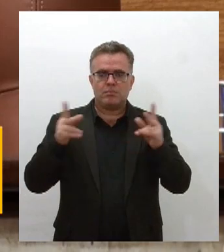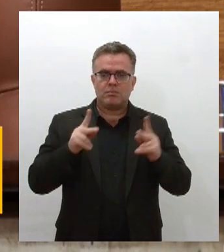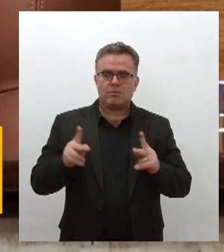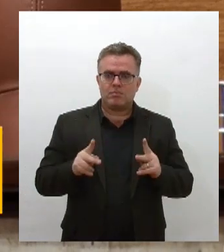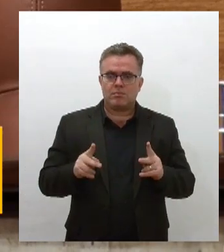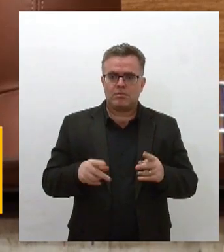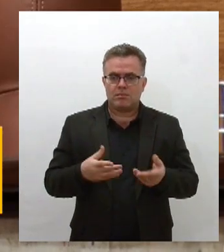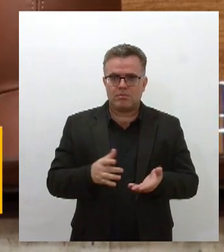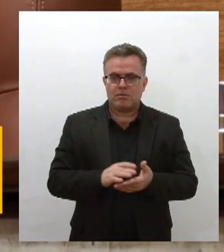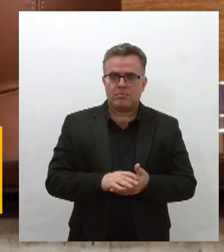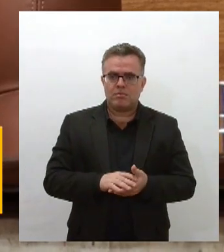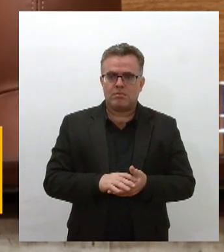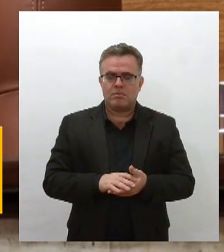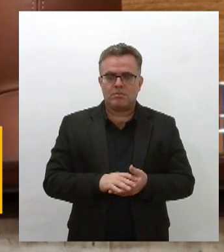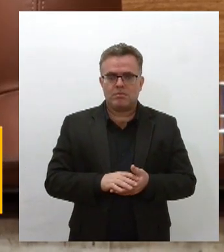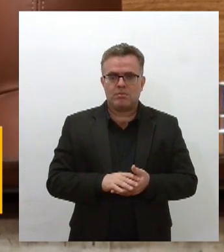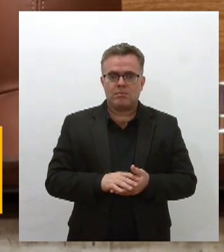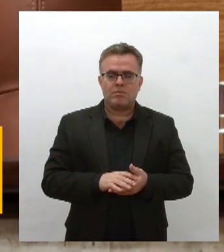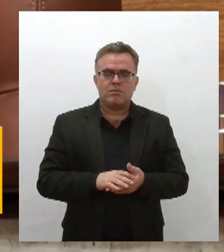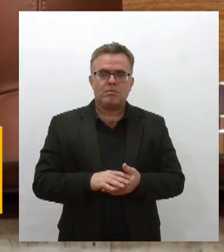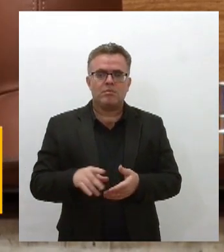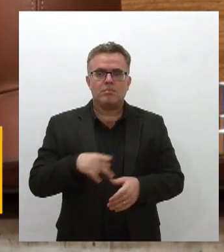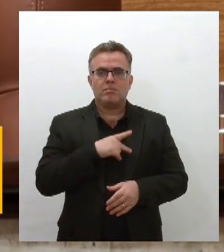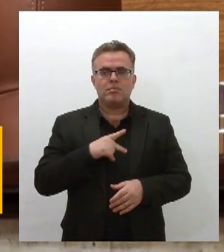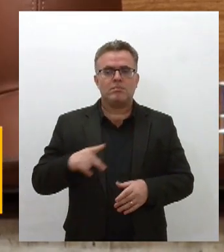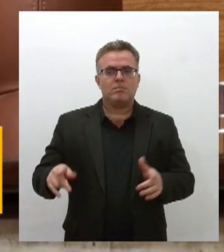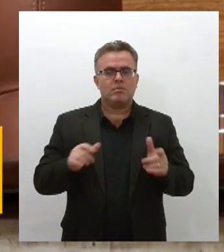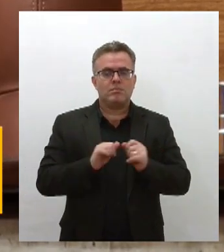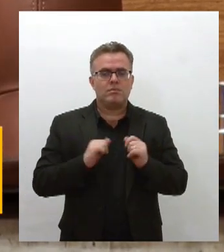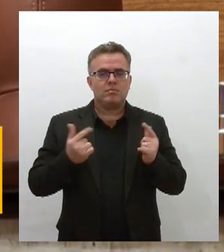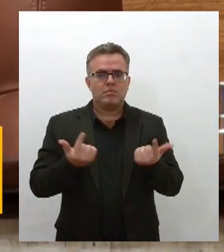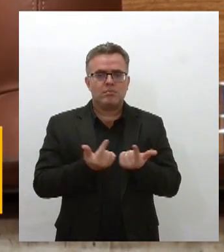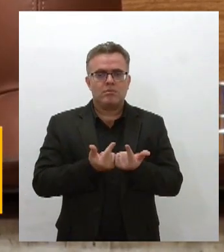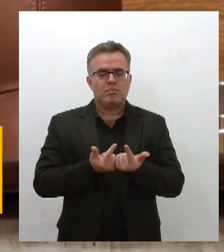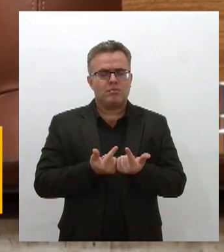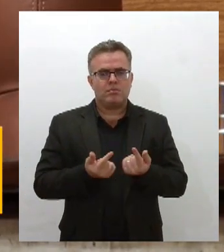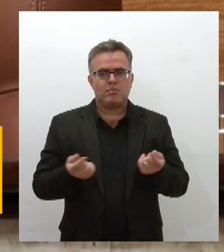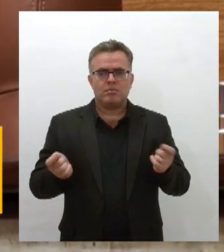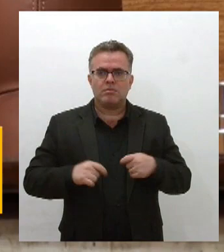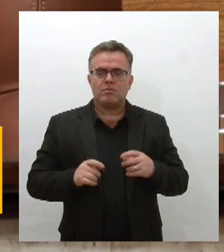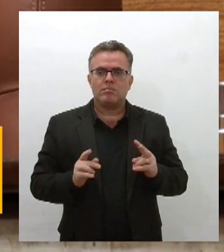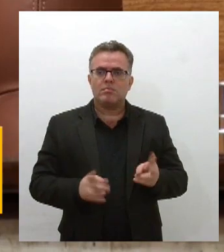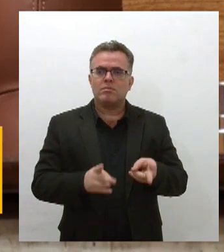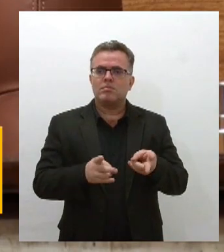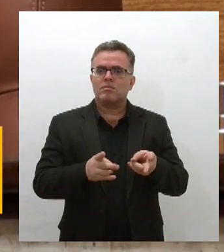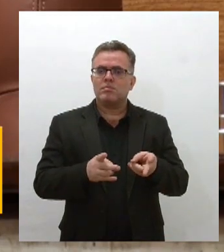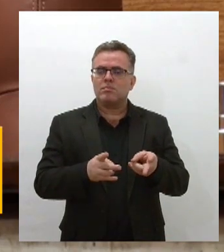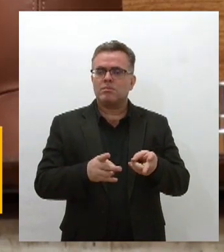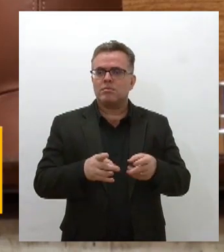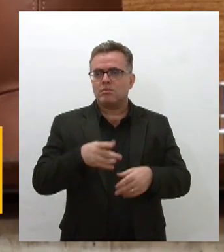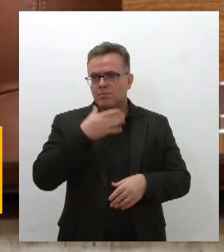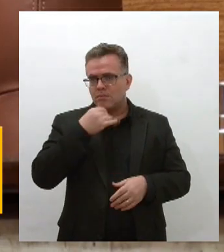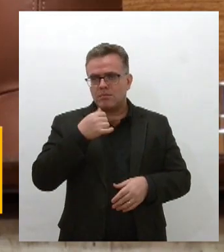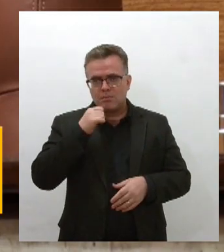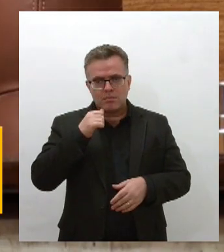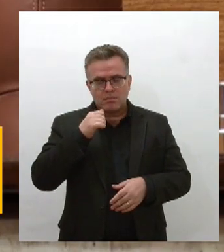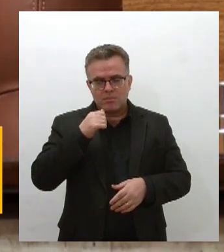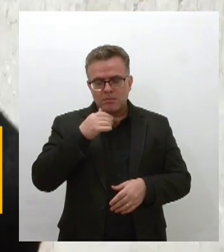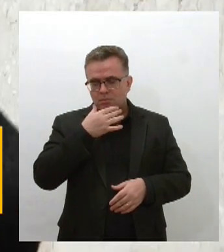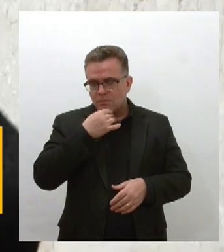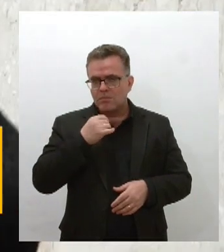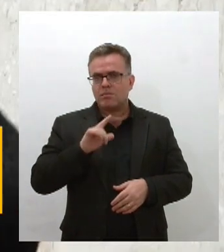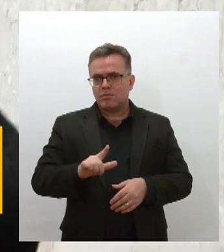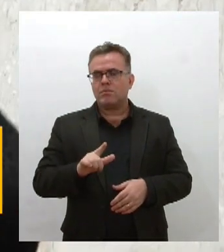da Assembleia Legislativa de Sergipe o deputado estadual Luciano Bispo presidiu a sessão especial